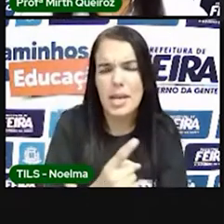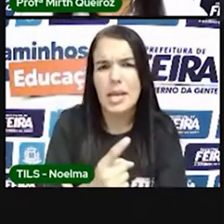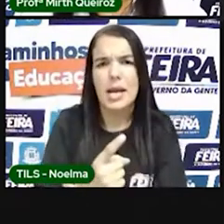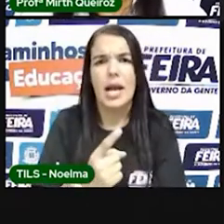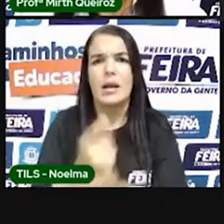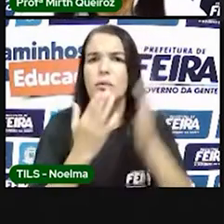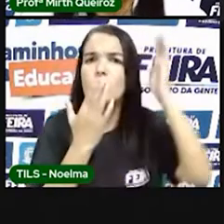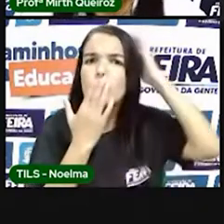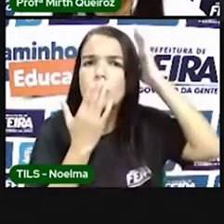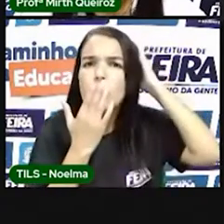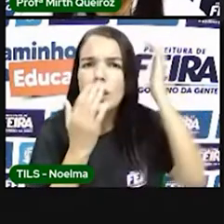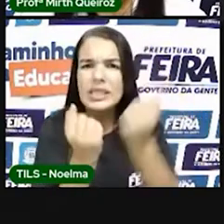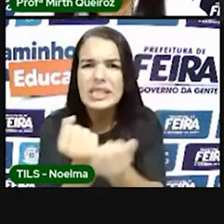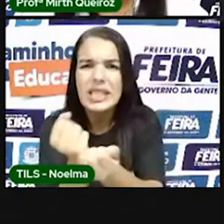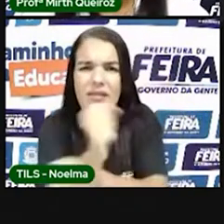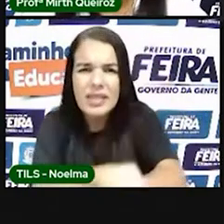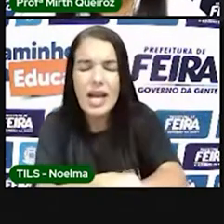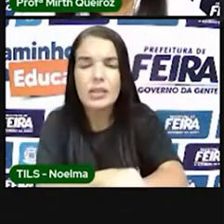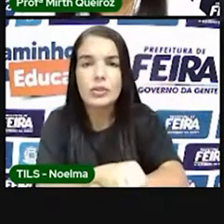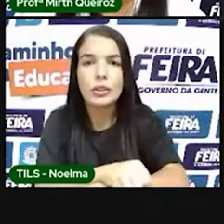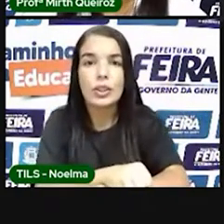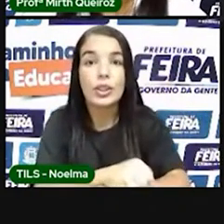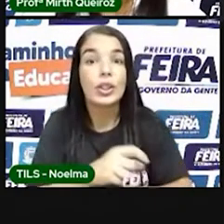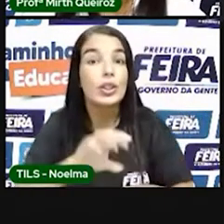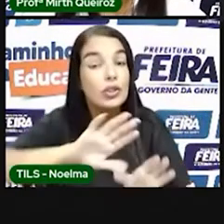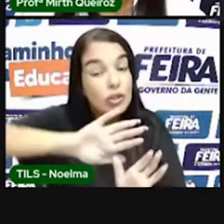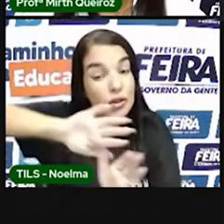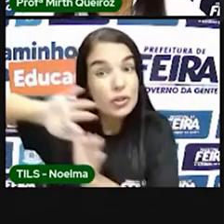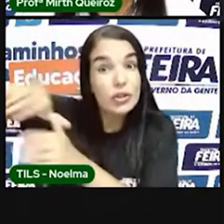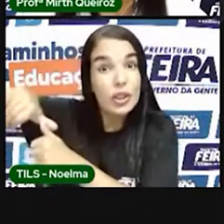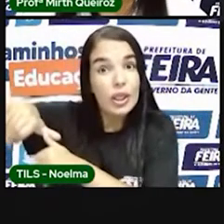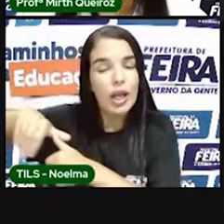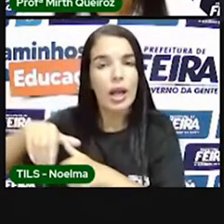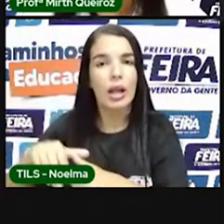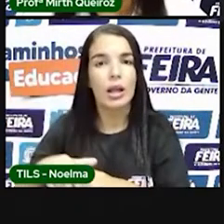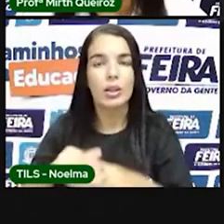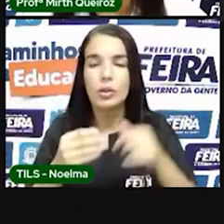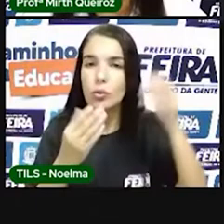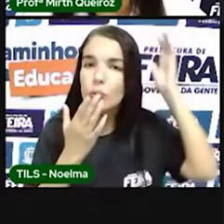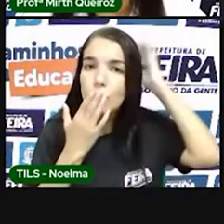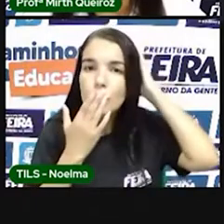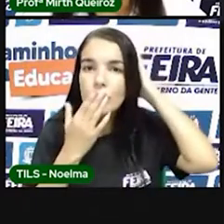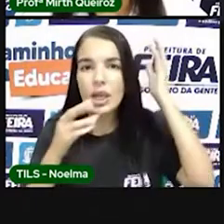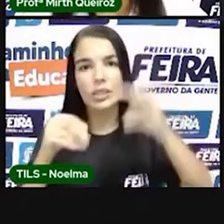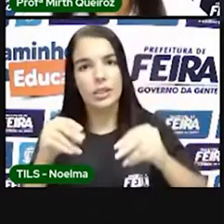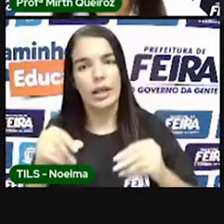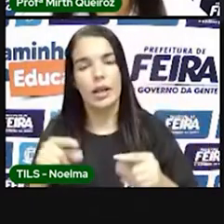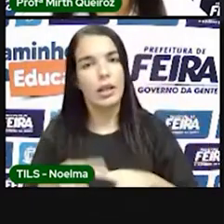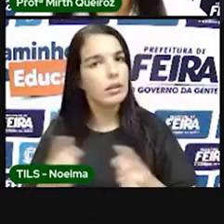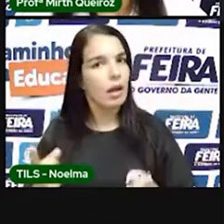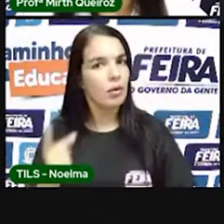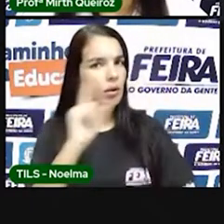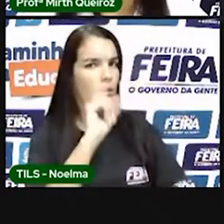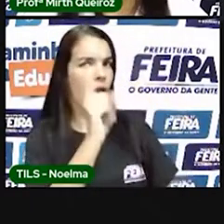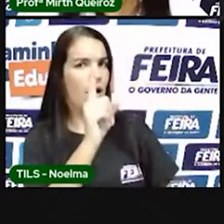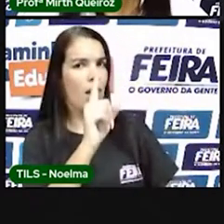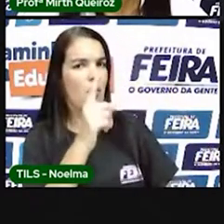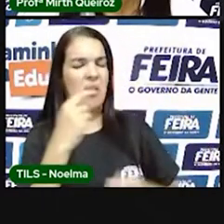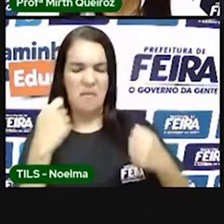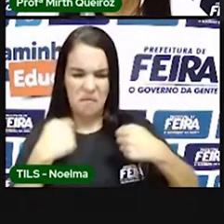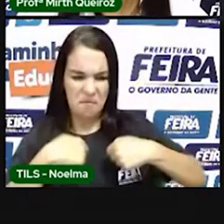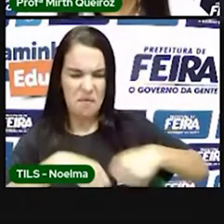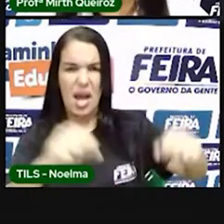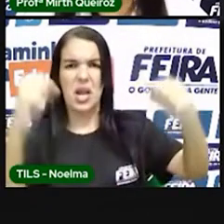E ainda retiram deles as suas terras, né? Então, obviamente, os índios vão